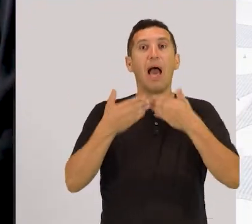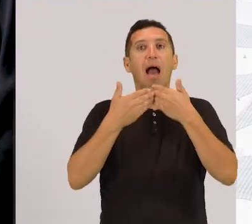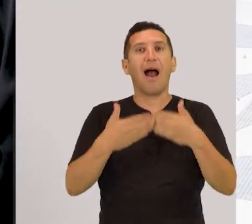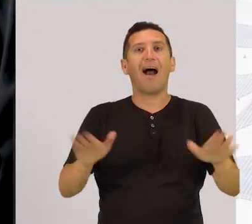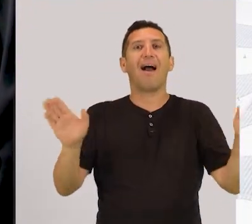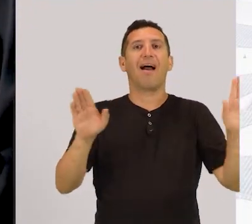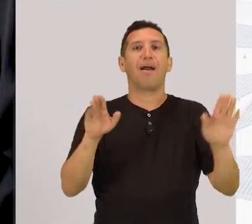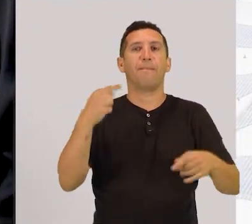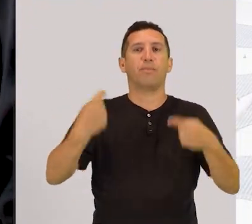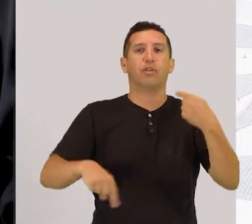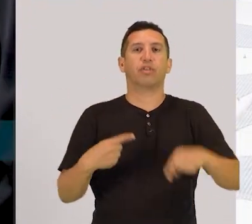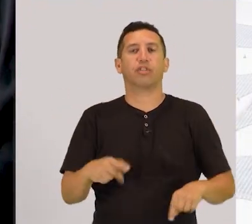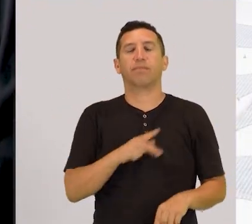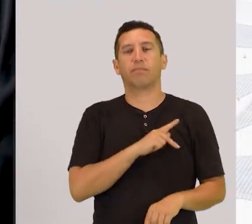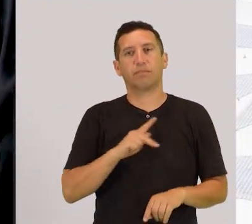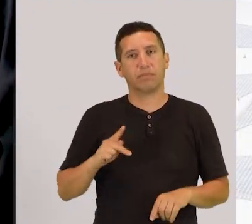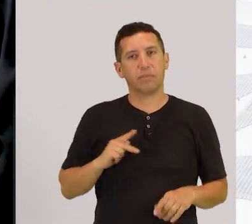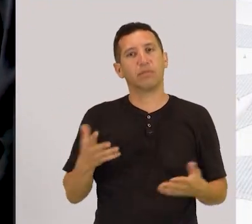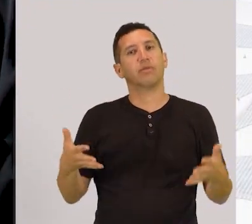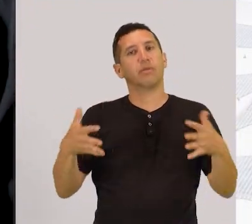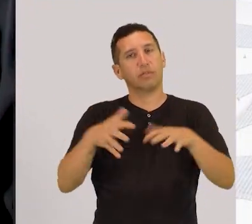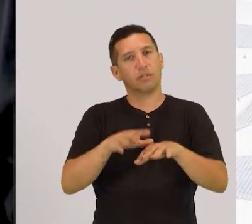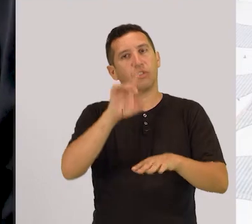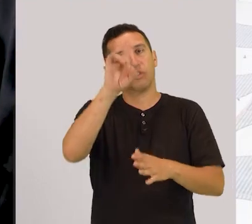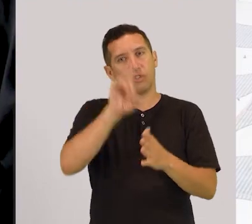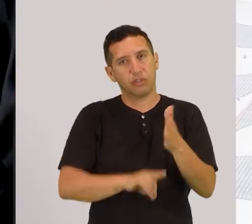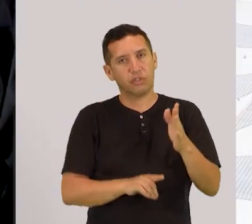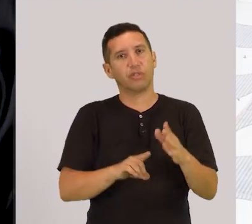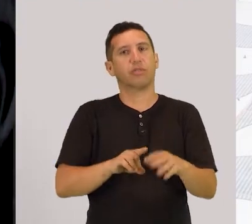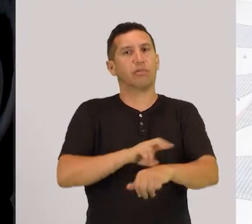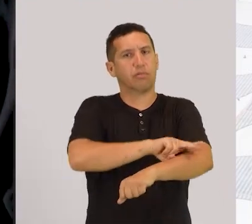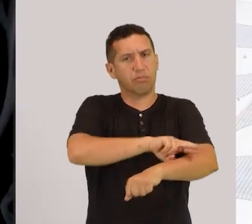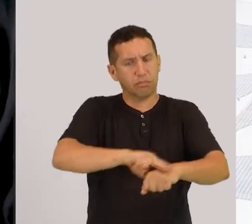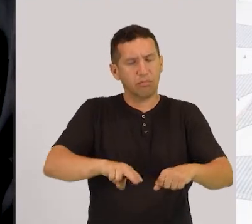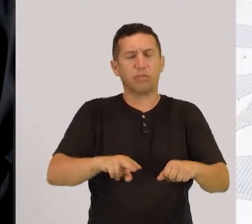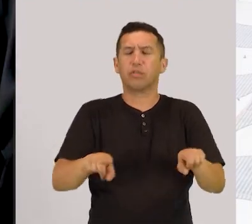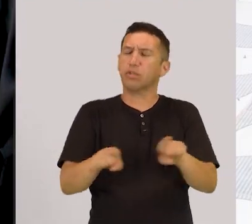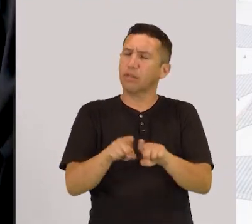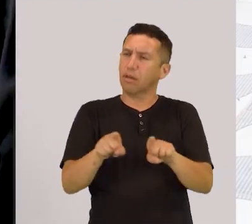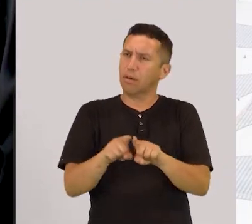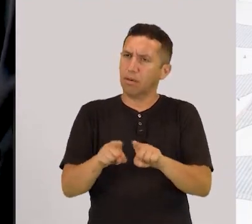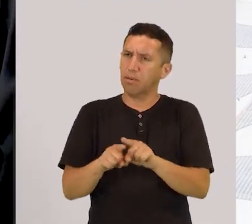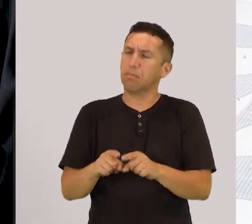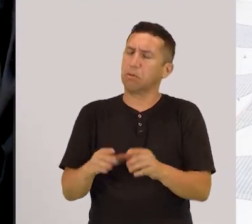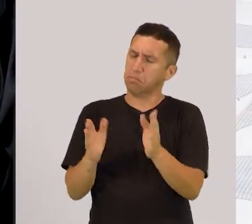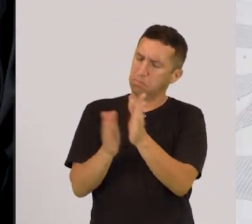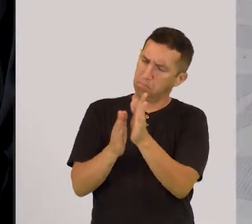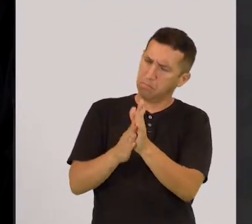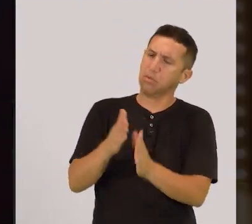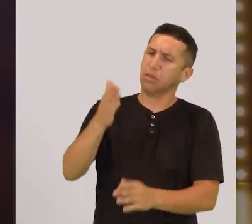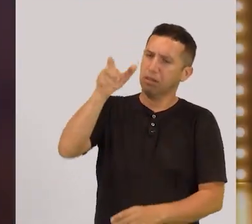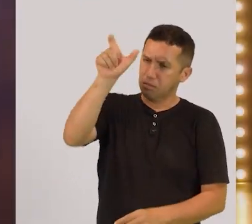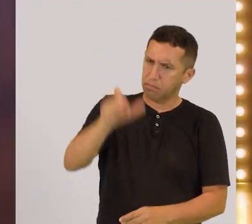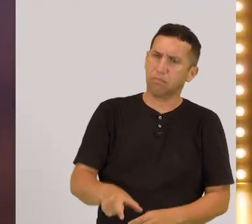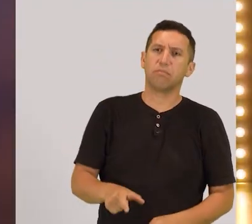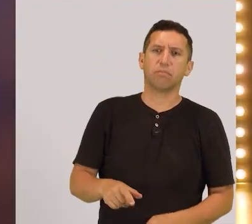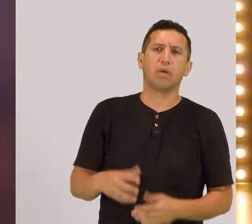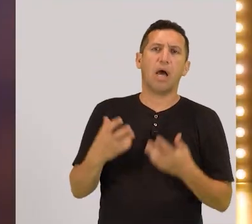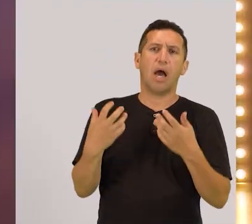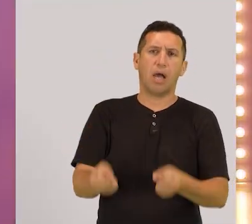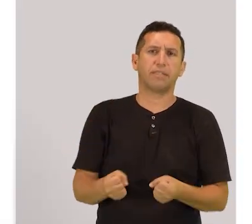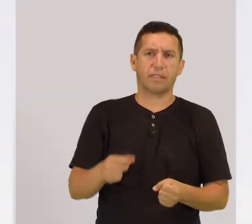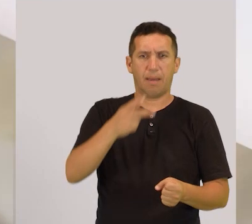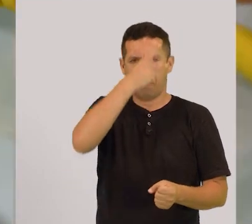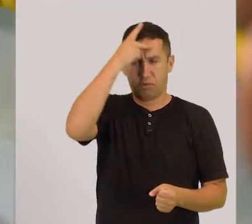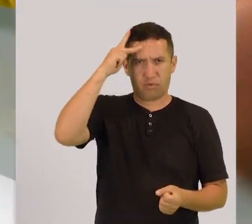todas as políticas, inclusão social e direito de igualdade racial, reconhecimento do povo cigano no Brasil. E no